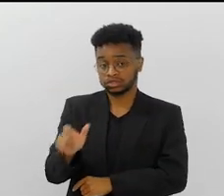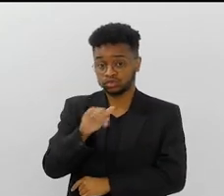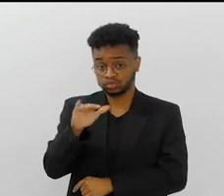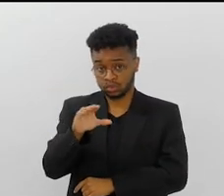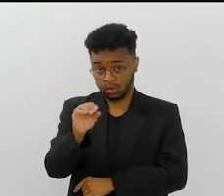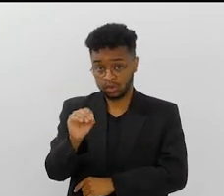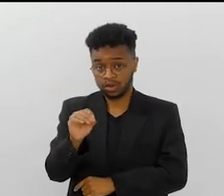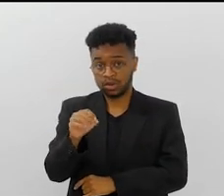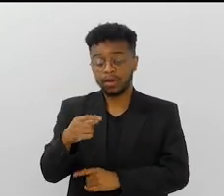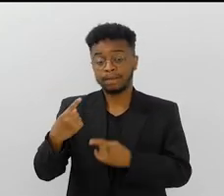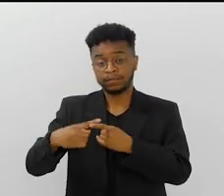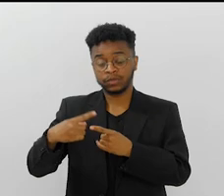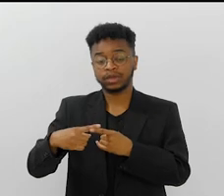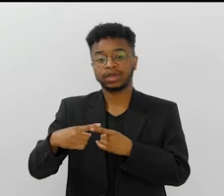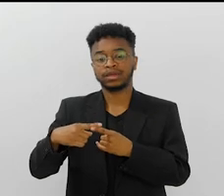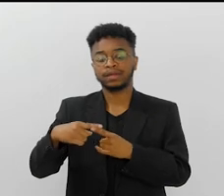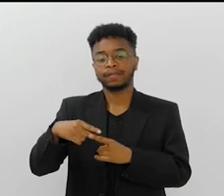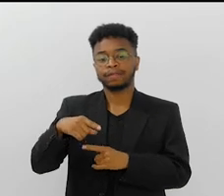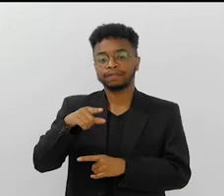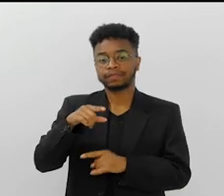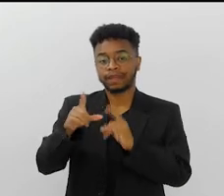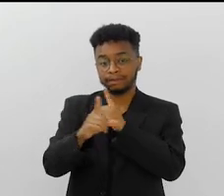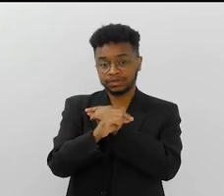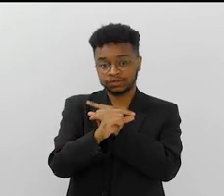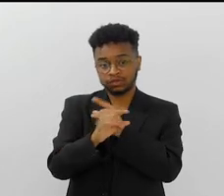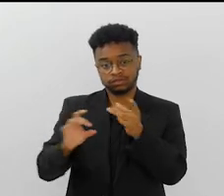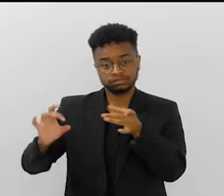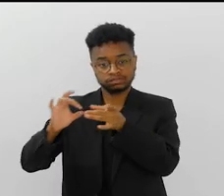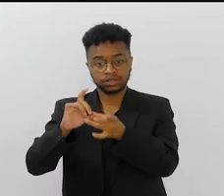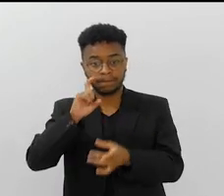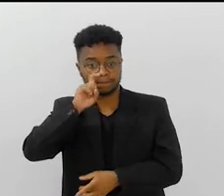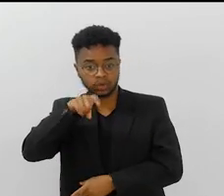Ele, porque a Beija-Flor é afiliada da Portela,